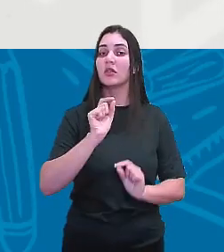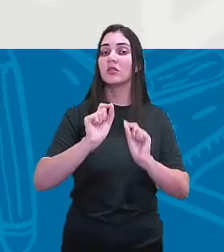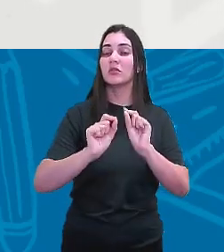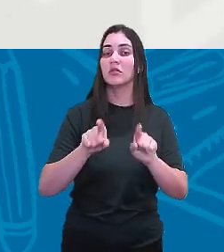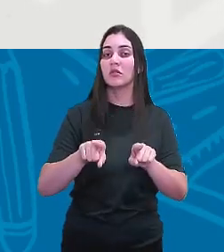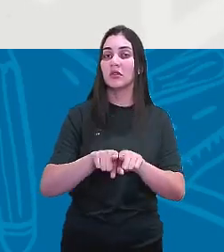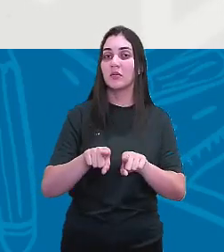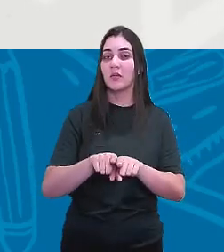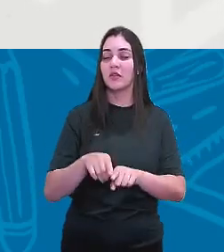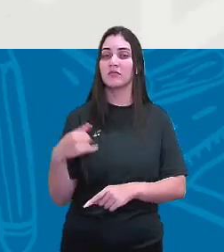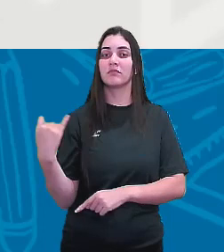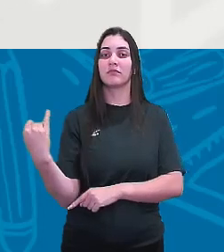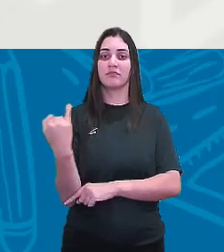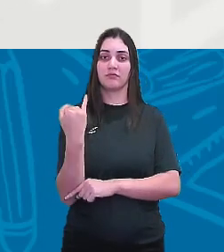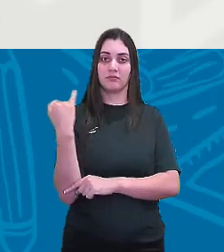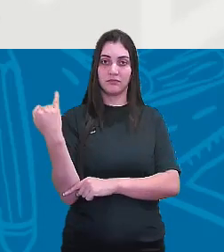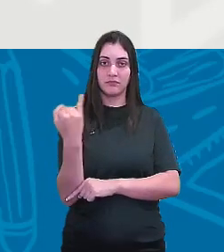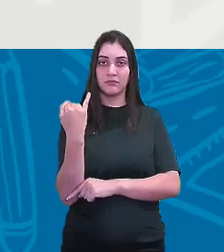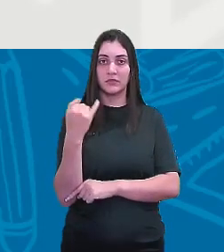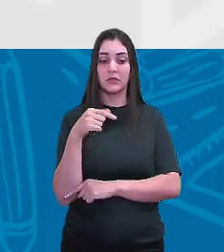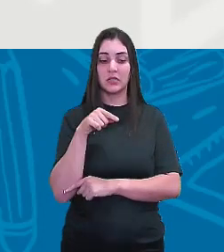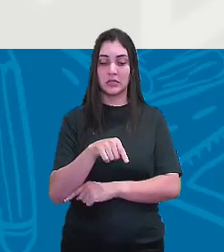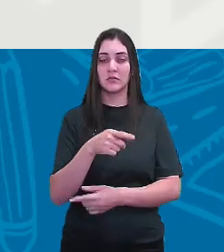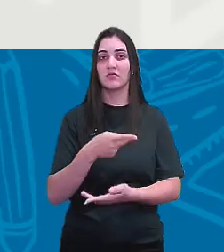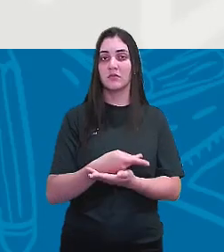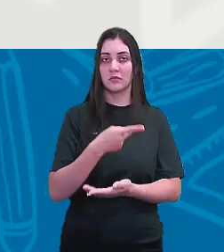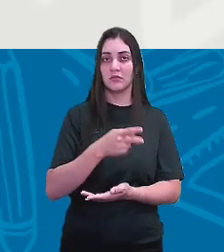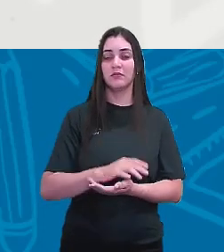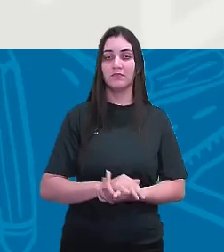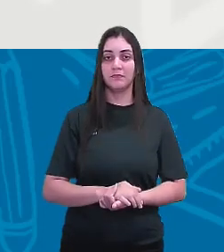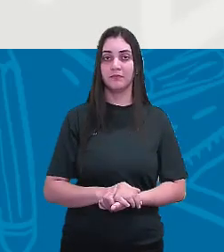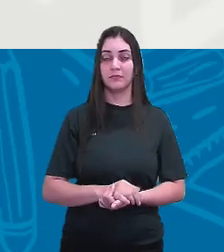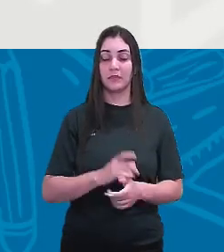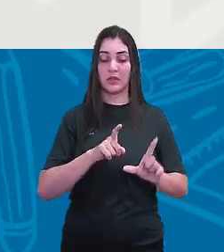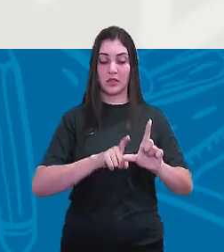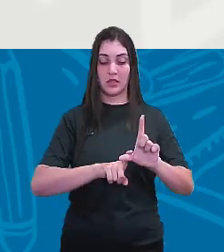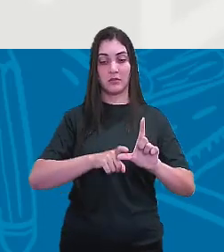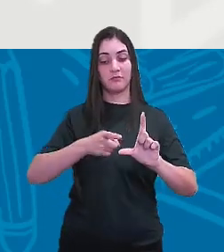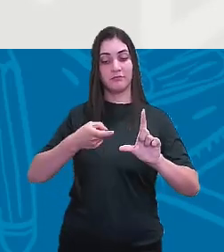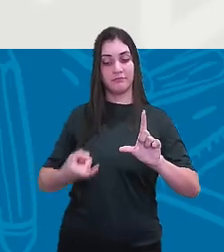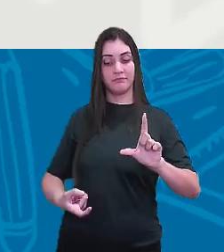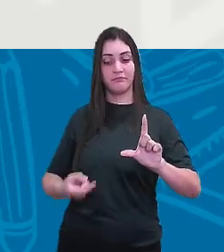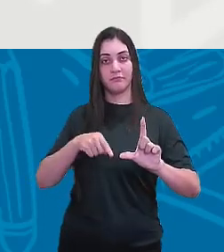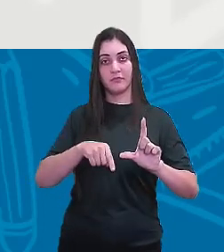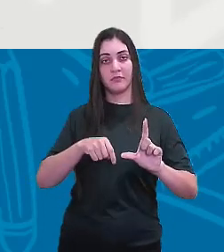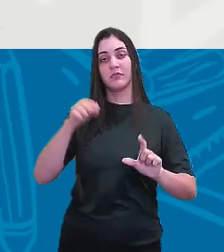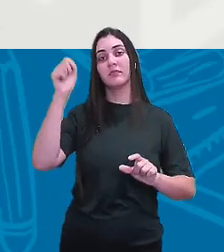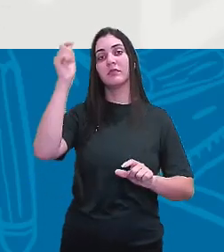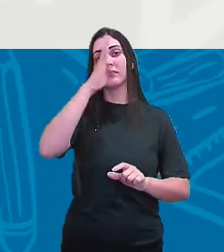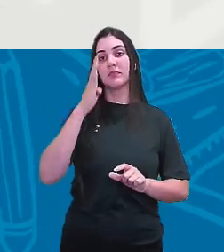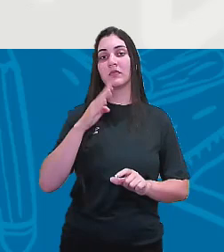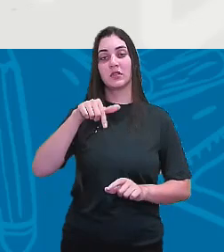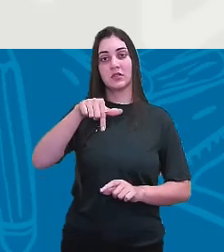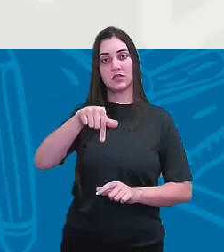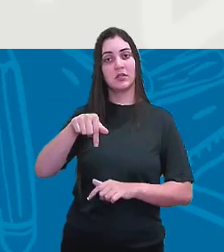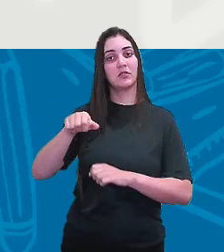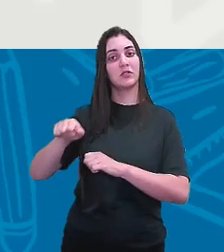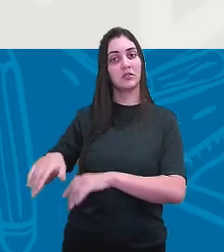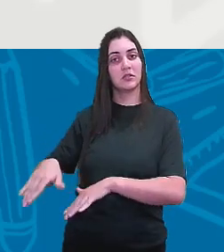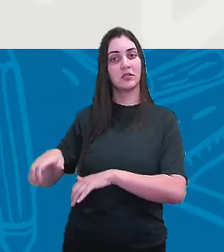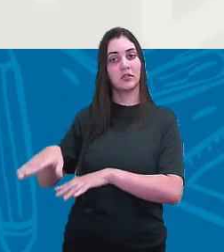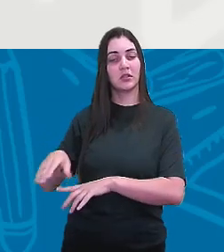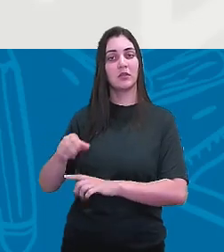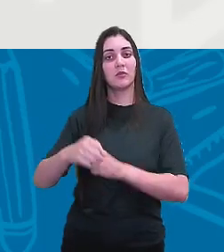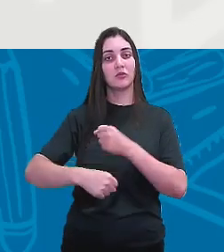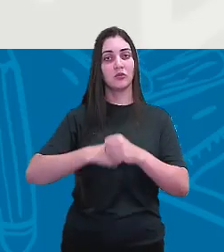ser importante para que isso acontecesse. A independência do Brasil, em 7 de setembro de